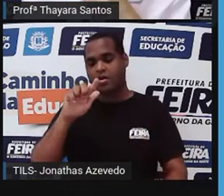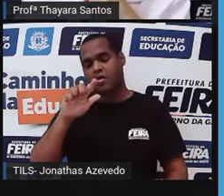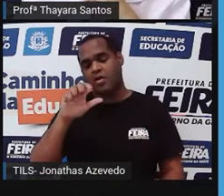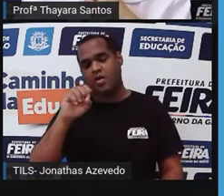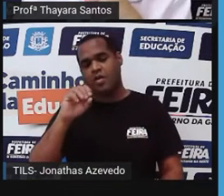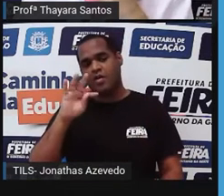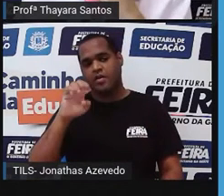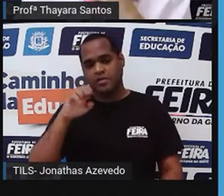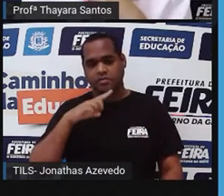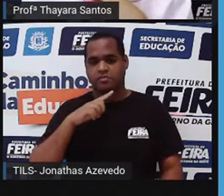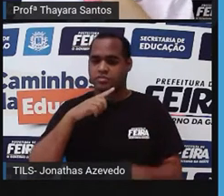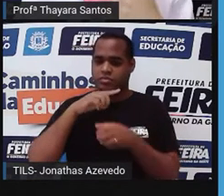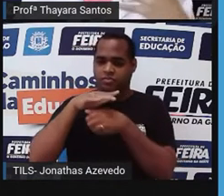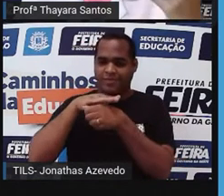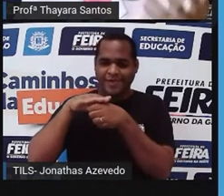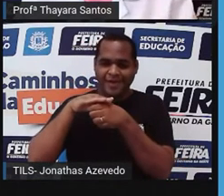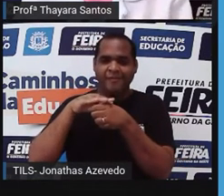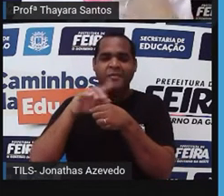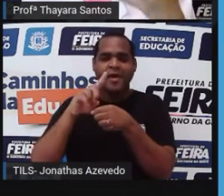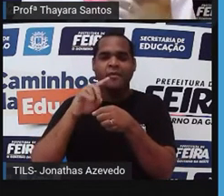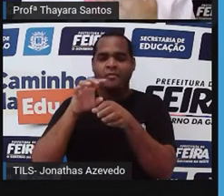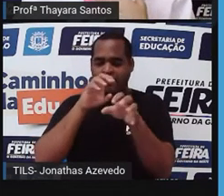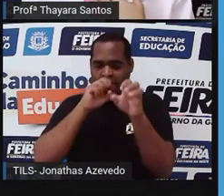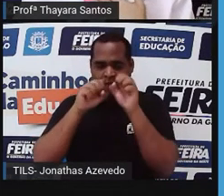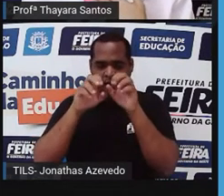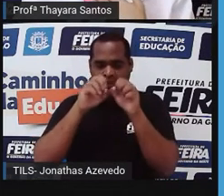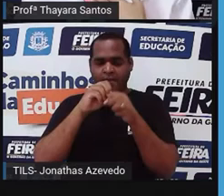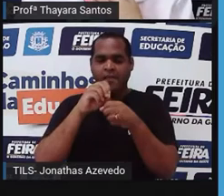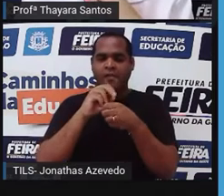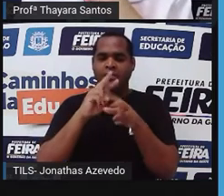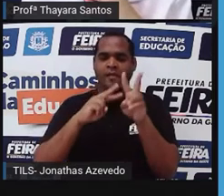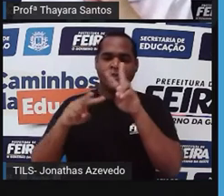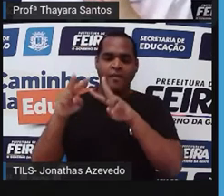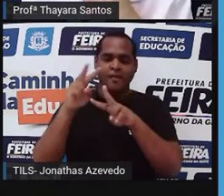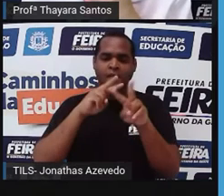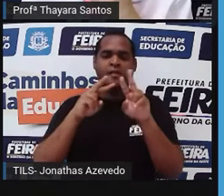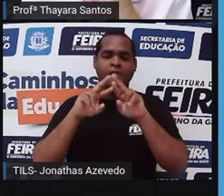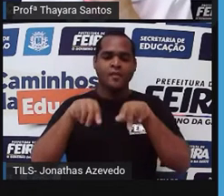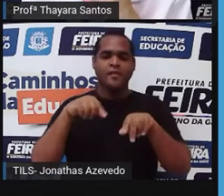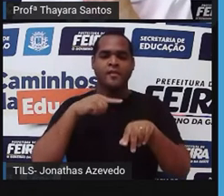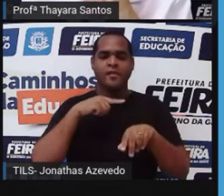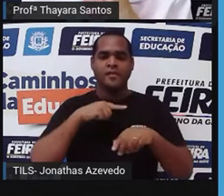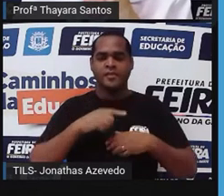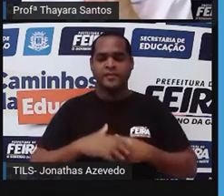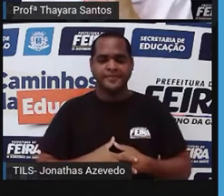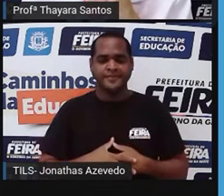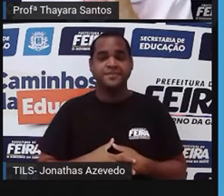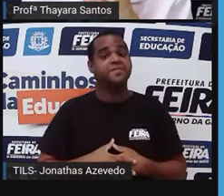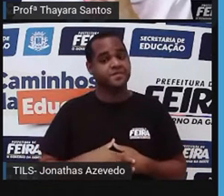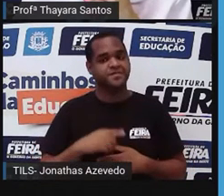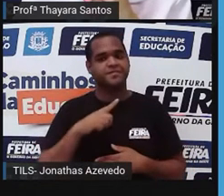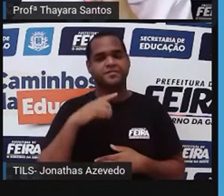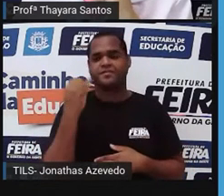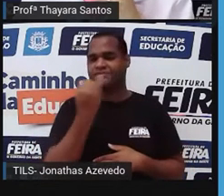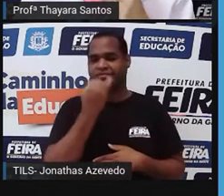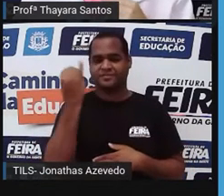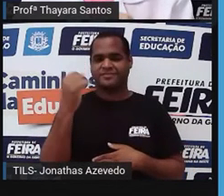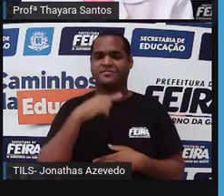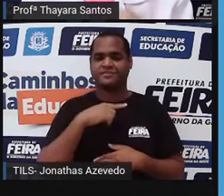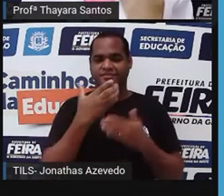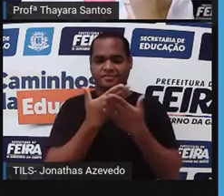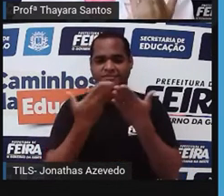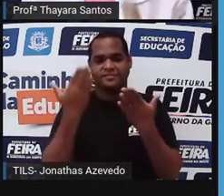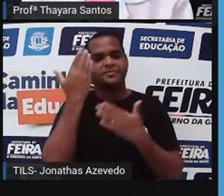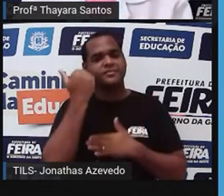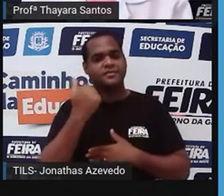gente está respirando, ela se abre para poder entrar e sair ar. Então, isso daqui é muito importante que vocês saibam. E